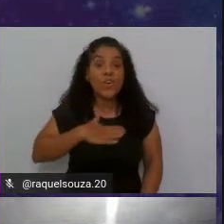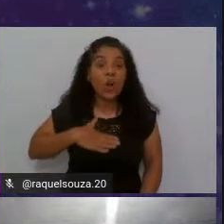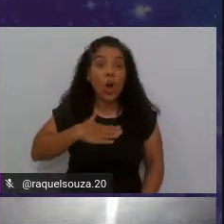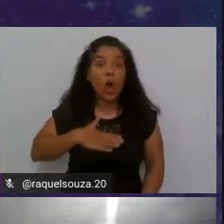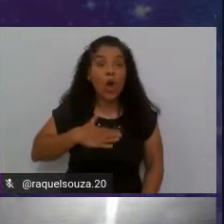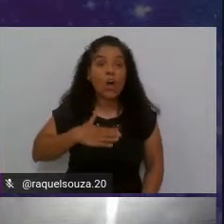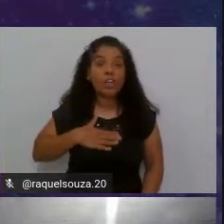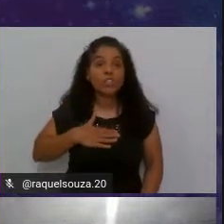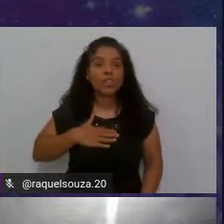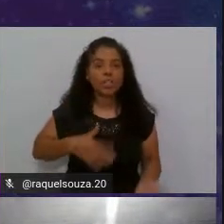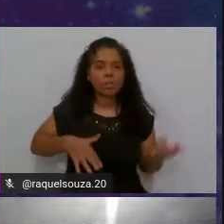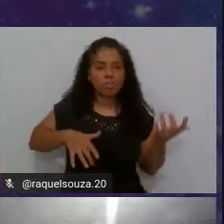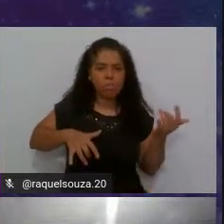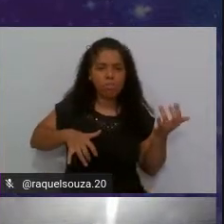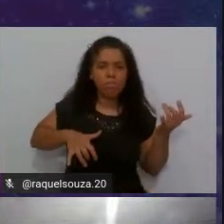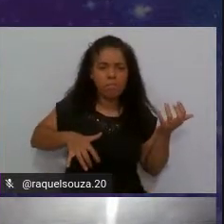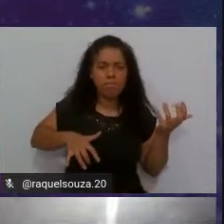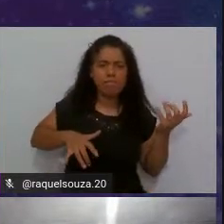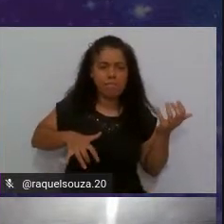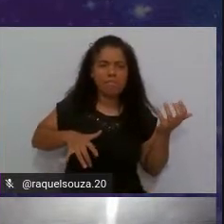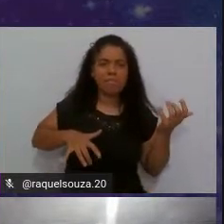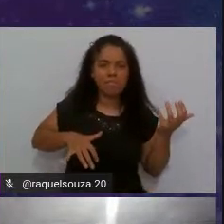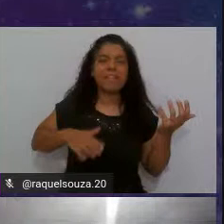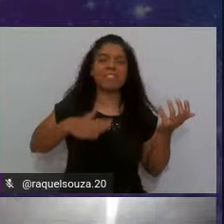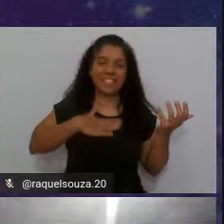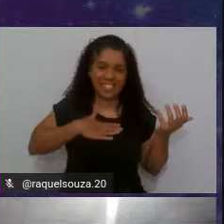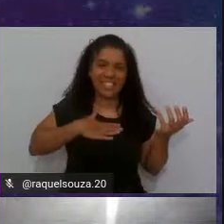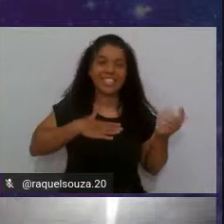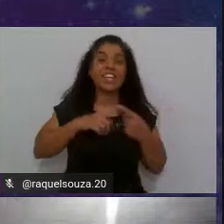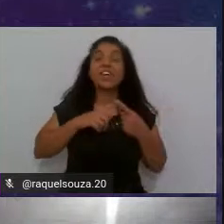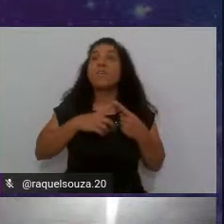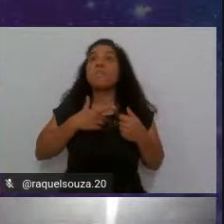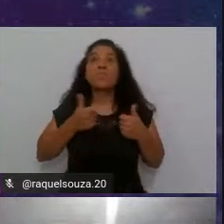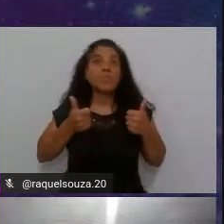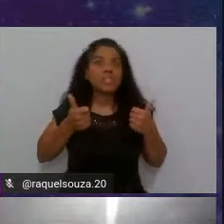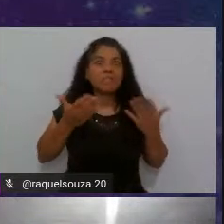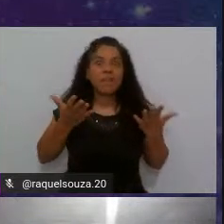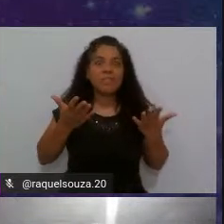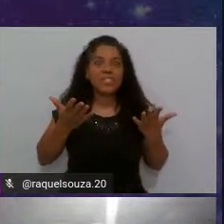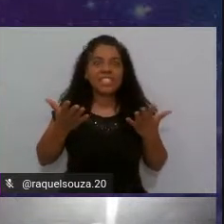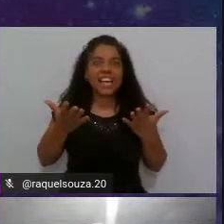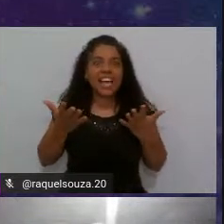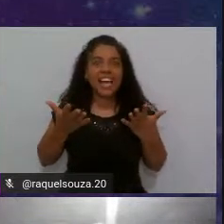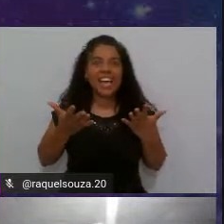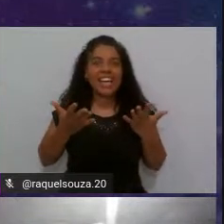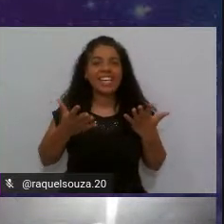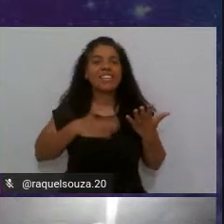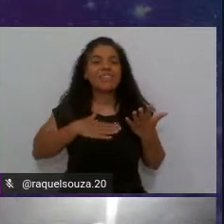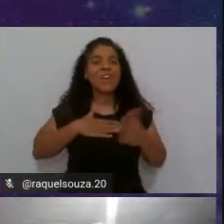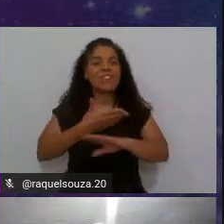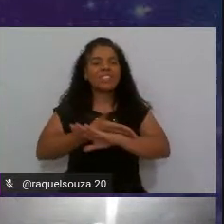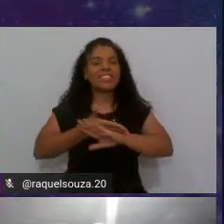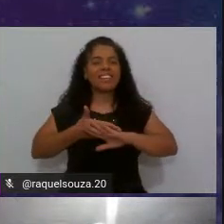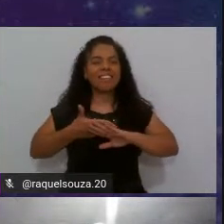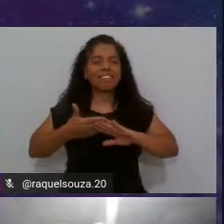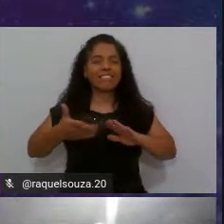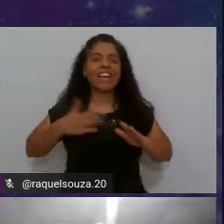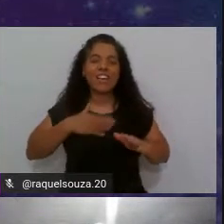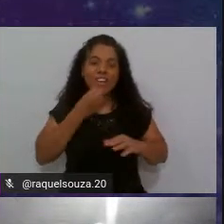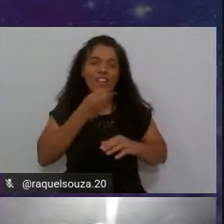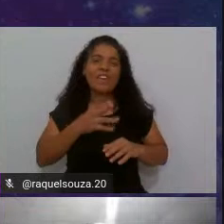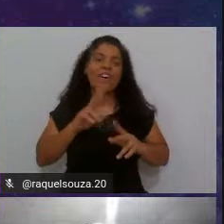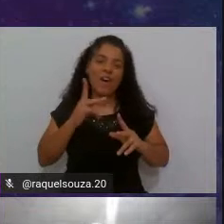tocar contrabaixo é um dos meus meus hobbies aí e